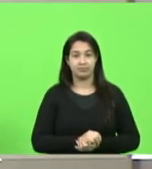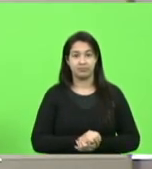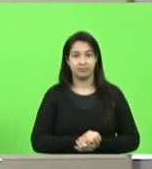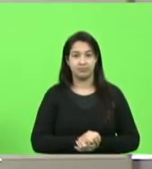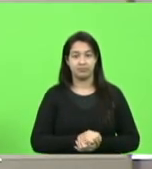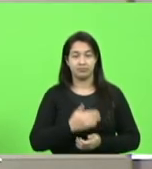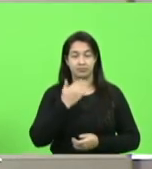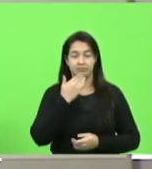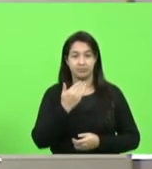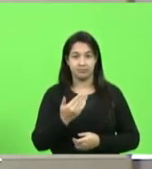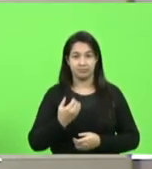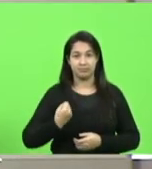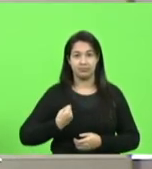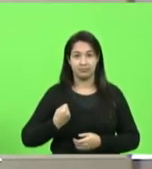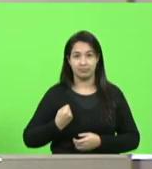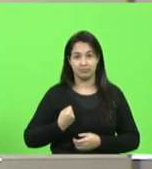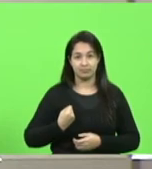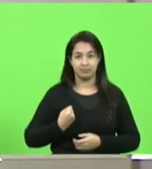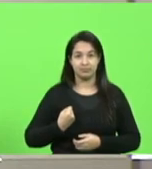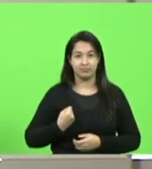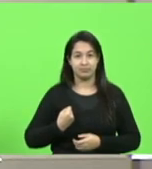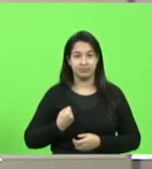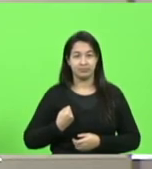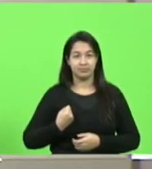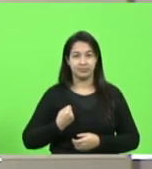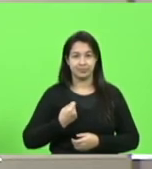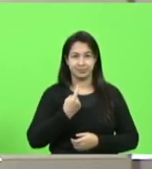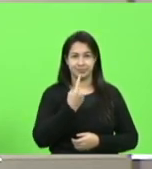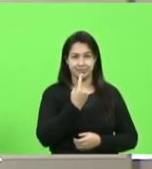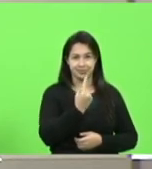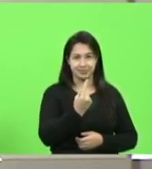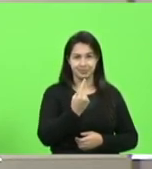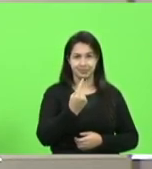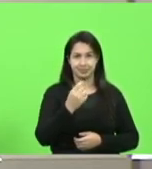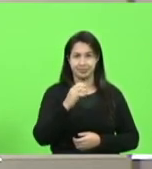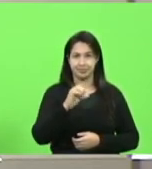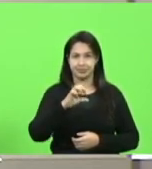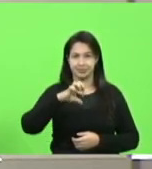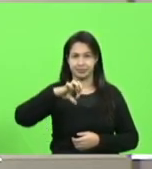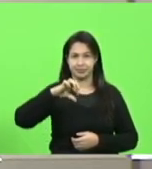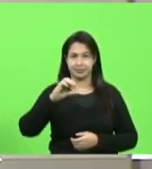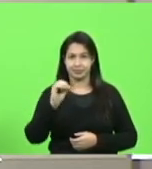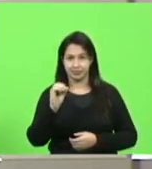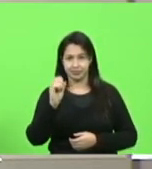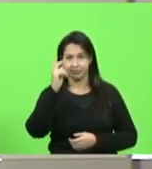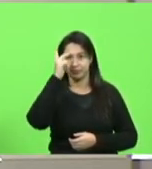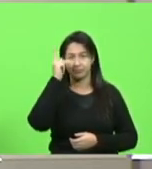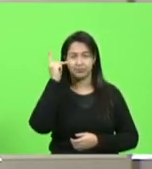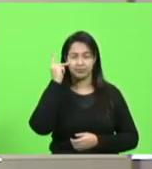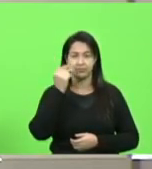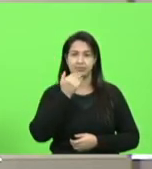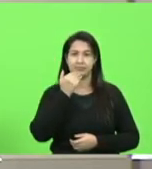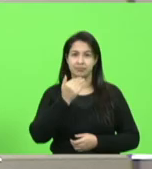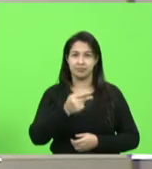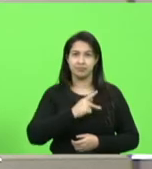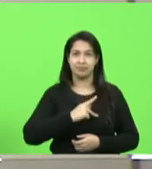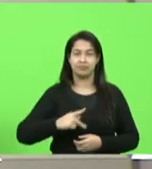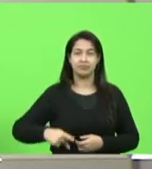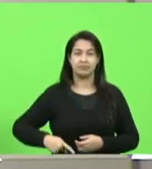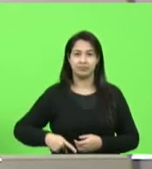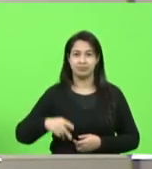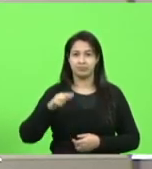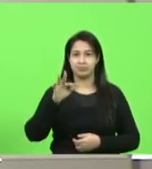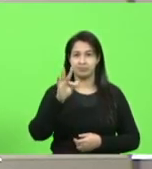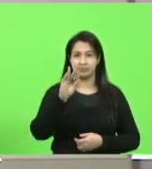Requerimentos. Requerimento número 1090, autor, deputada Paulinha, solicitando ao presidente da Fesport